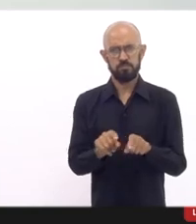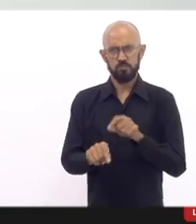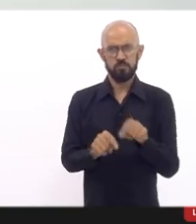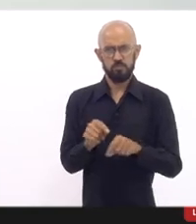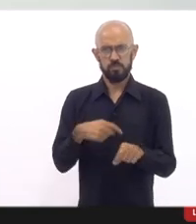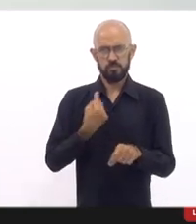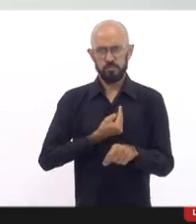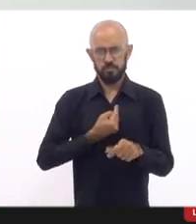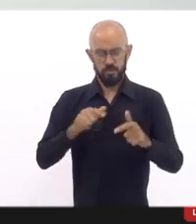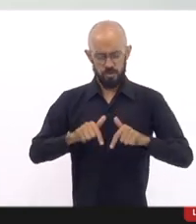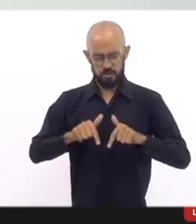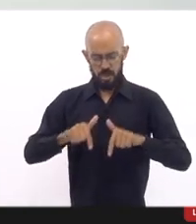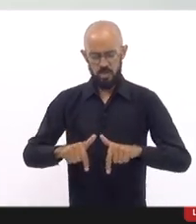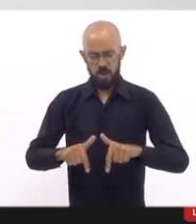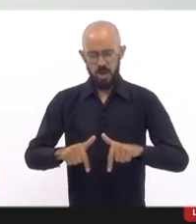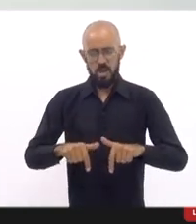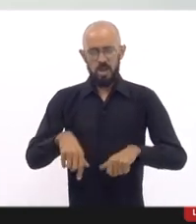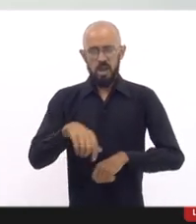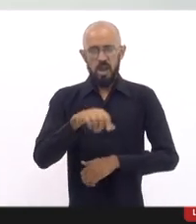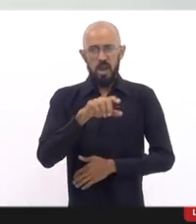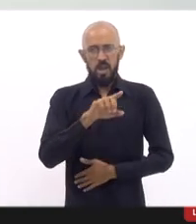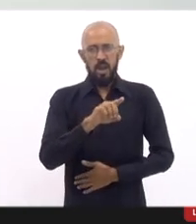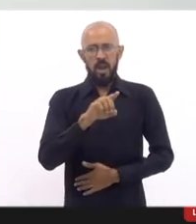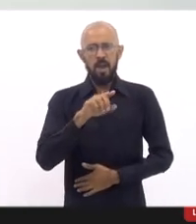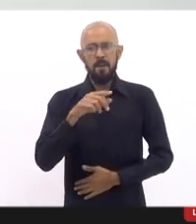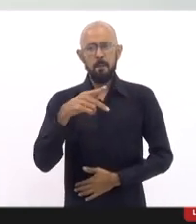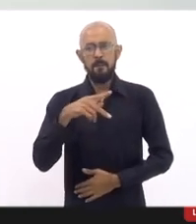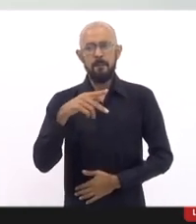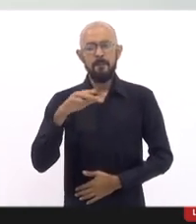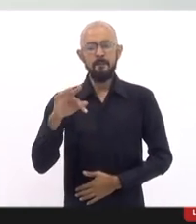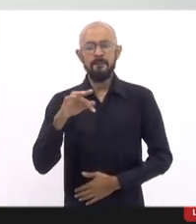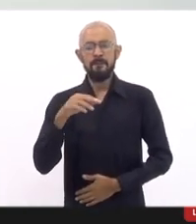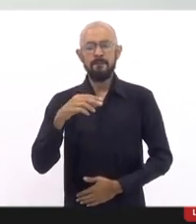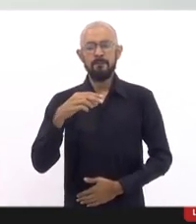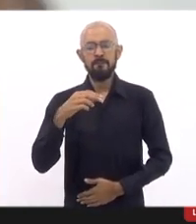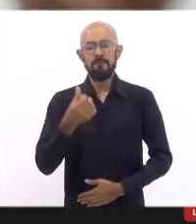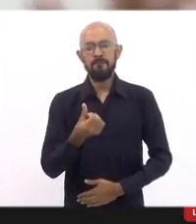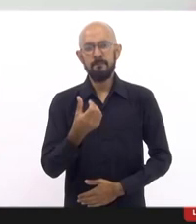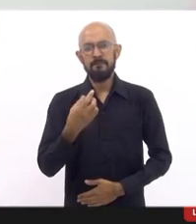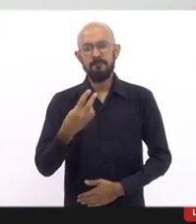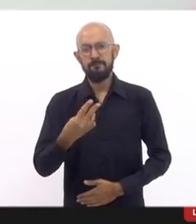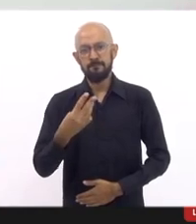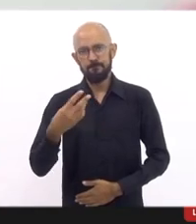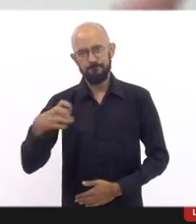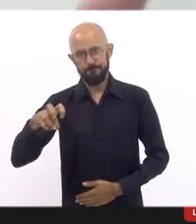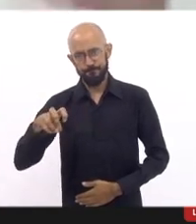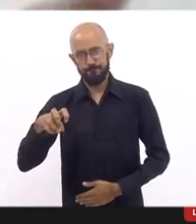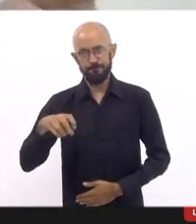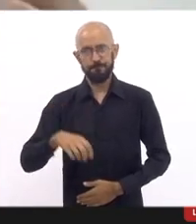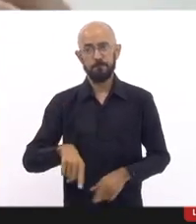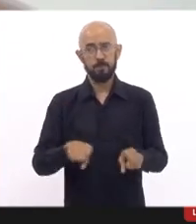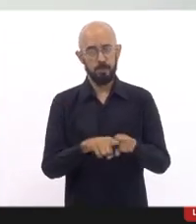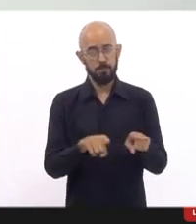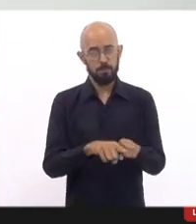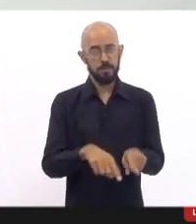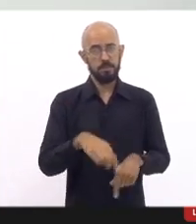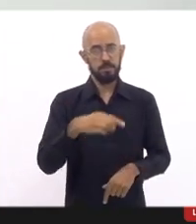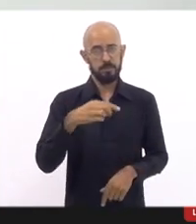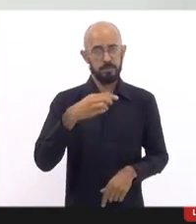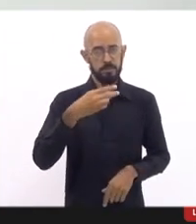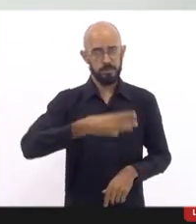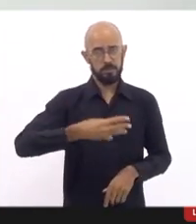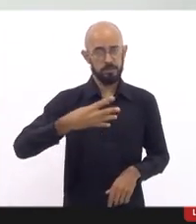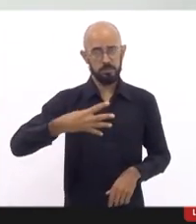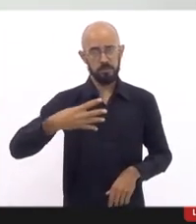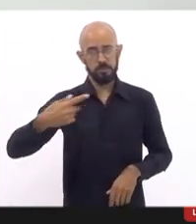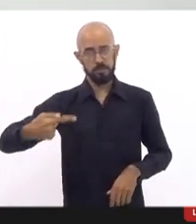na DPF 635 junto ao STF sobre as operações policiais, na própria DPF 347, que fala sobre o Estado